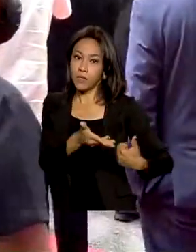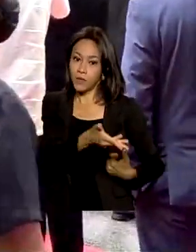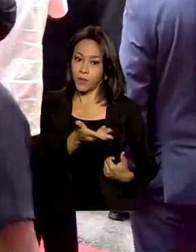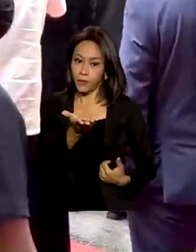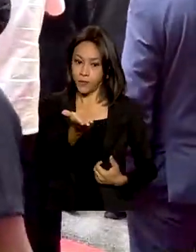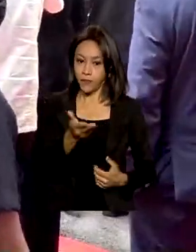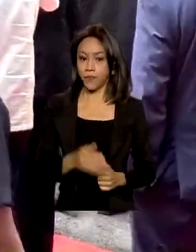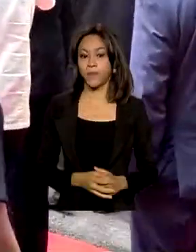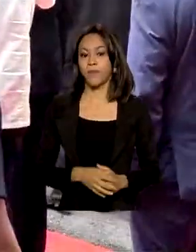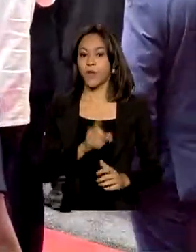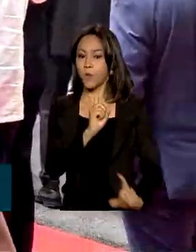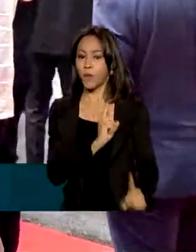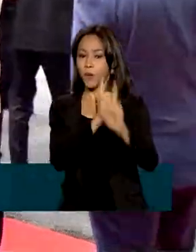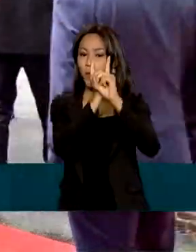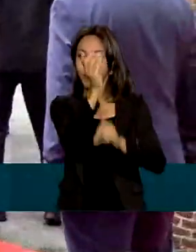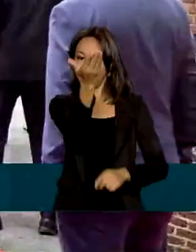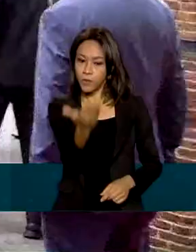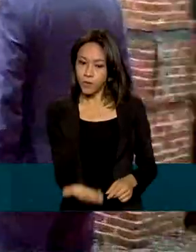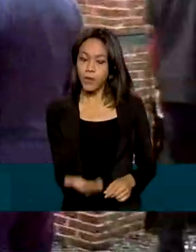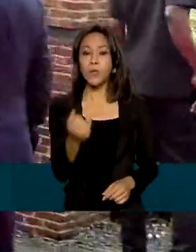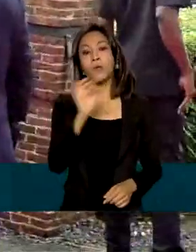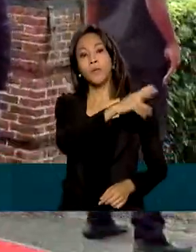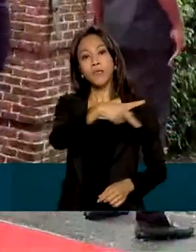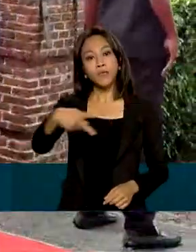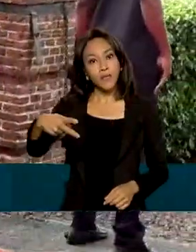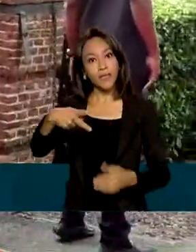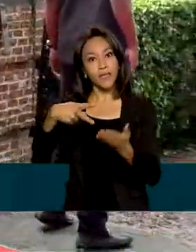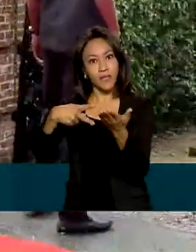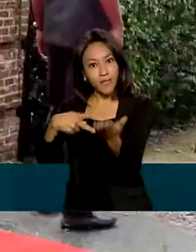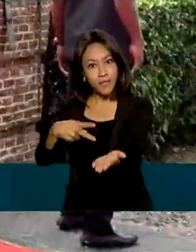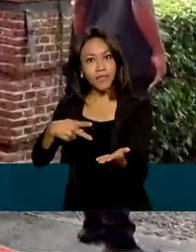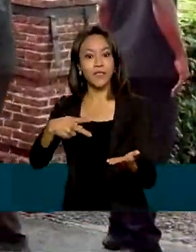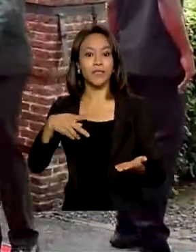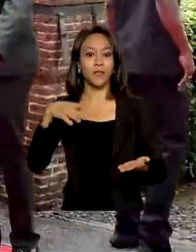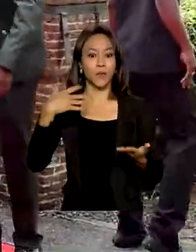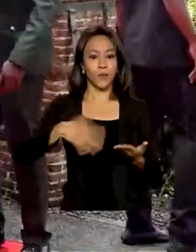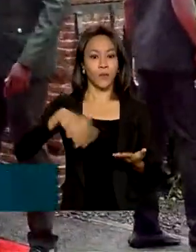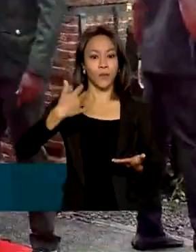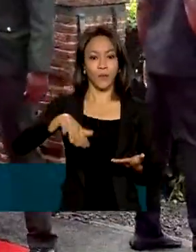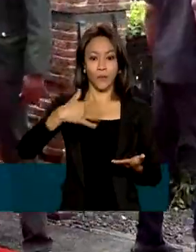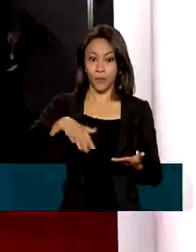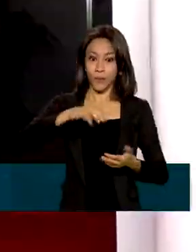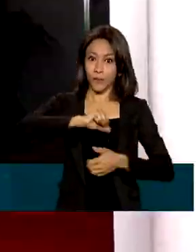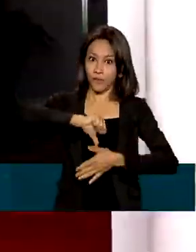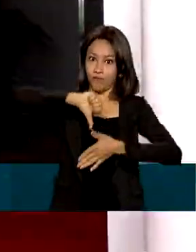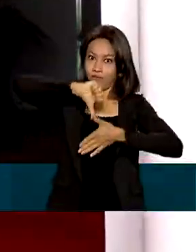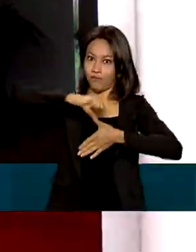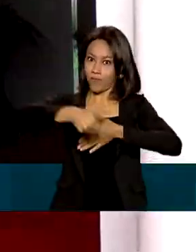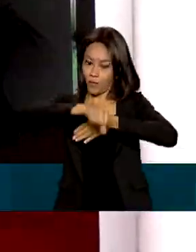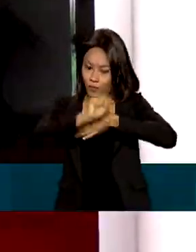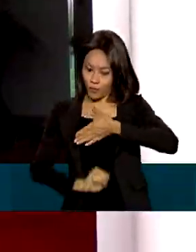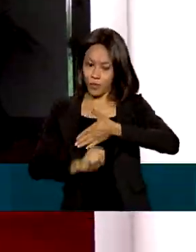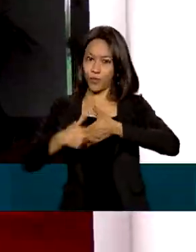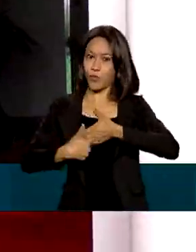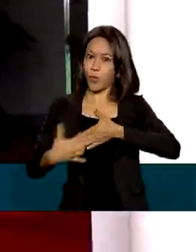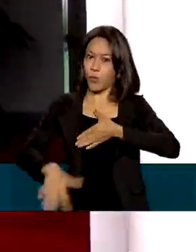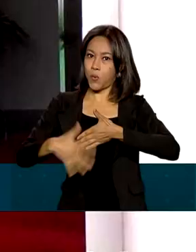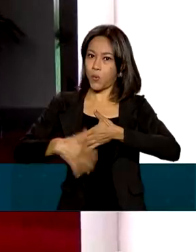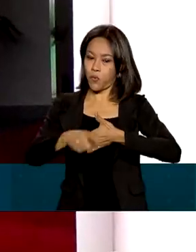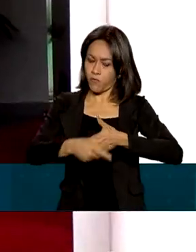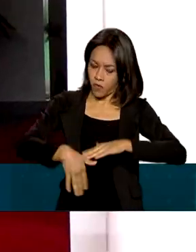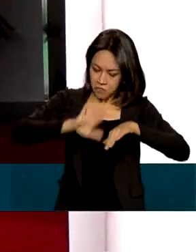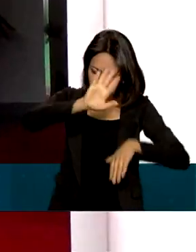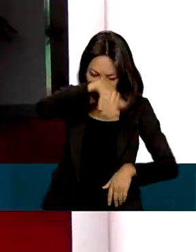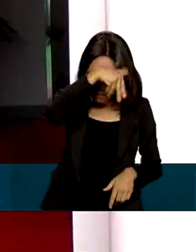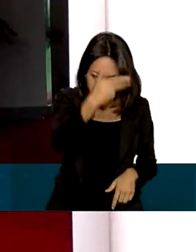encontro de extremos. Jair Bolsonaro, presidente do maior e mais populoso país da América do Sul, foi recebido com todas